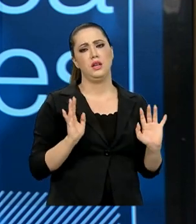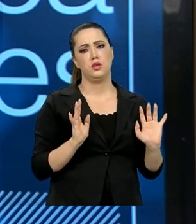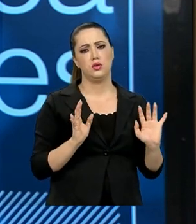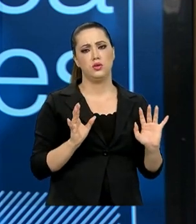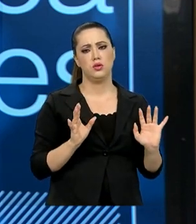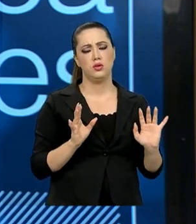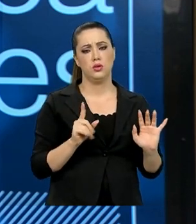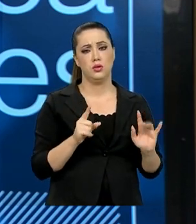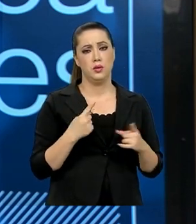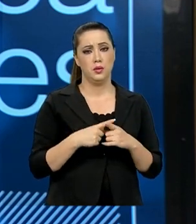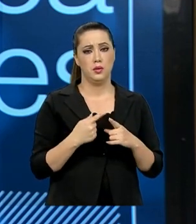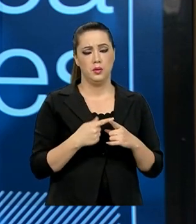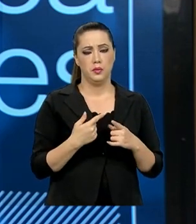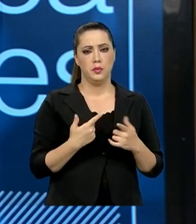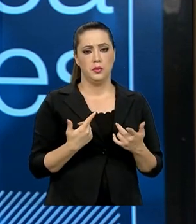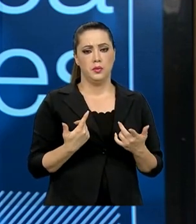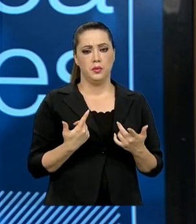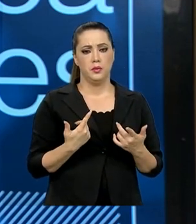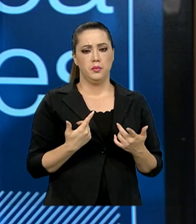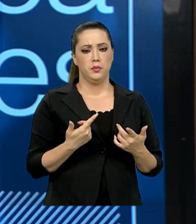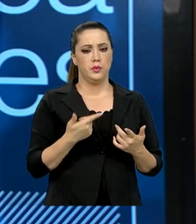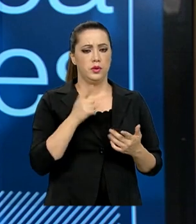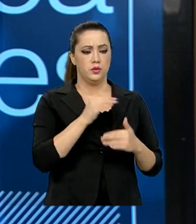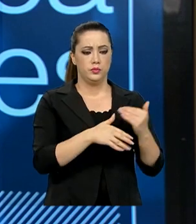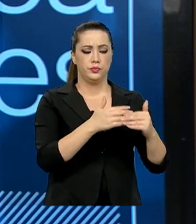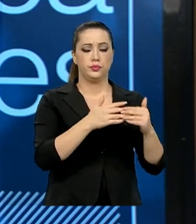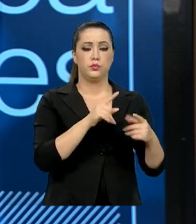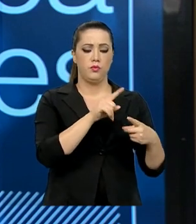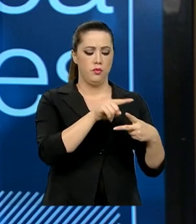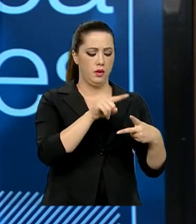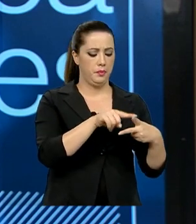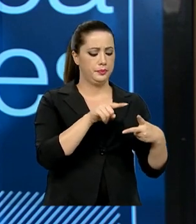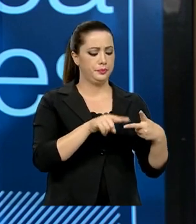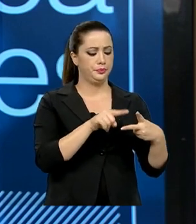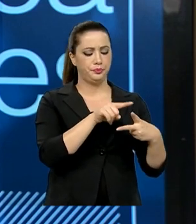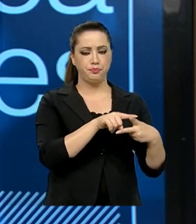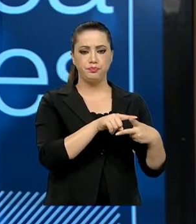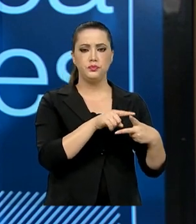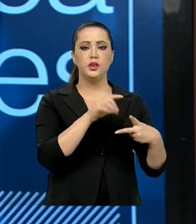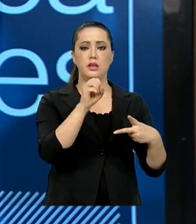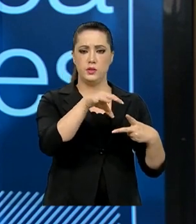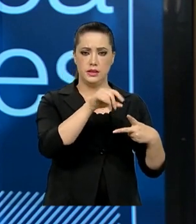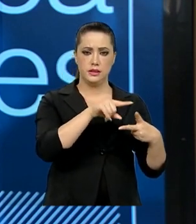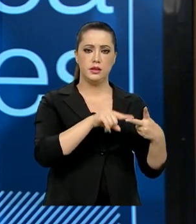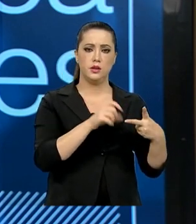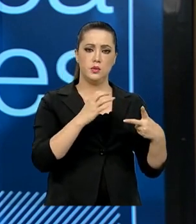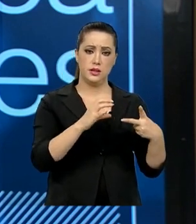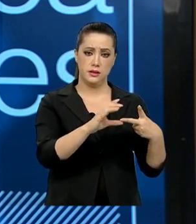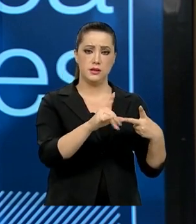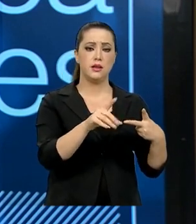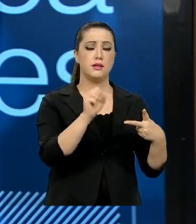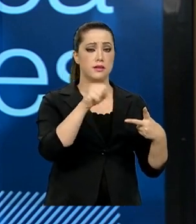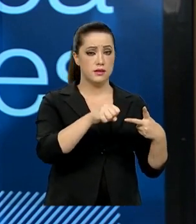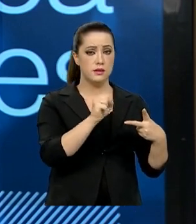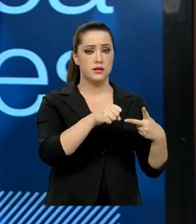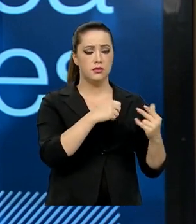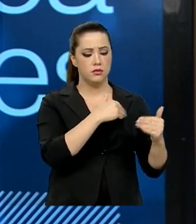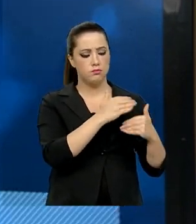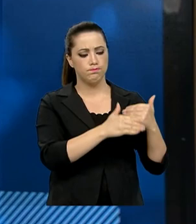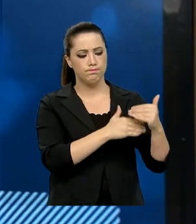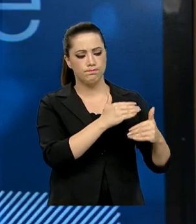proporciona um desenvolvimento sustentável. A educação e a ciência, sim. E quando você junta